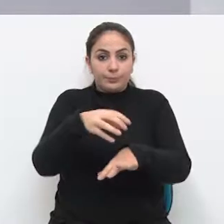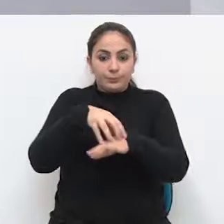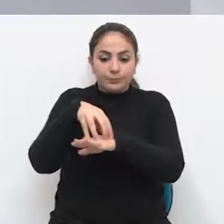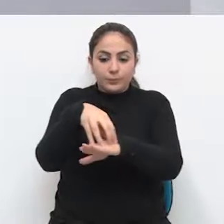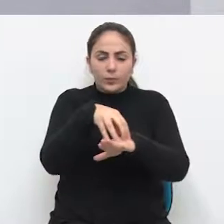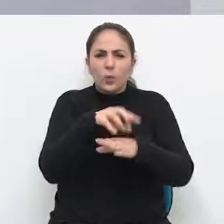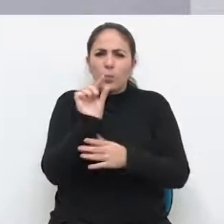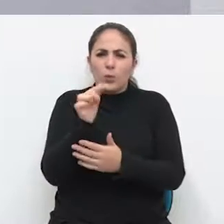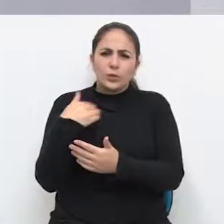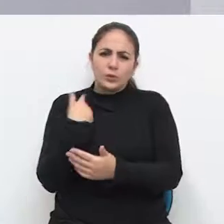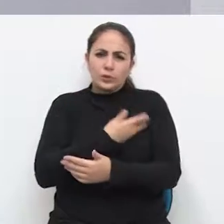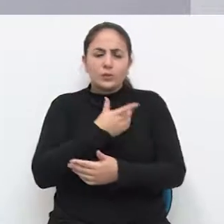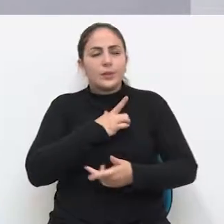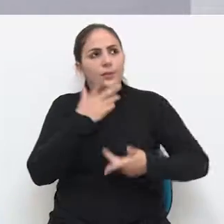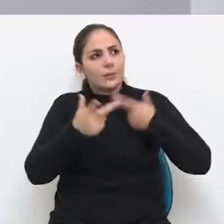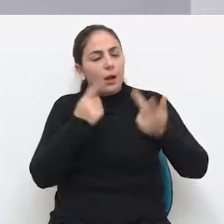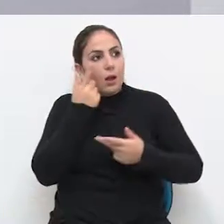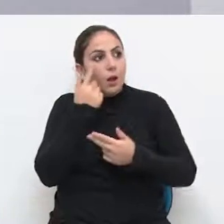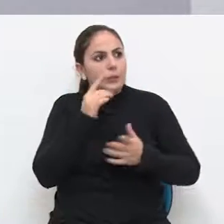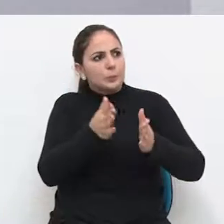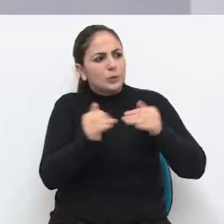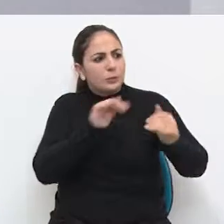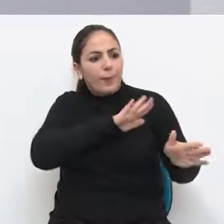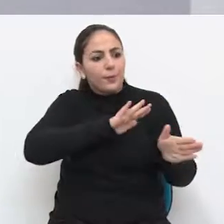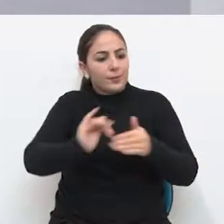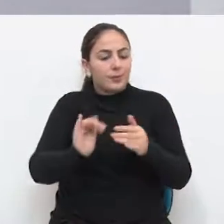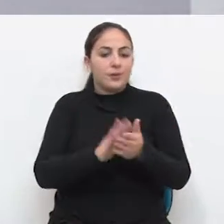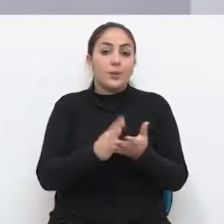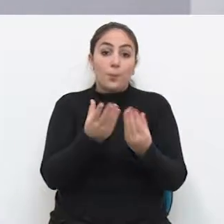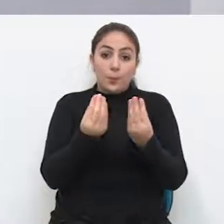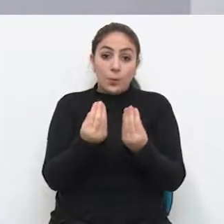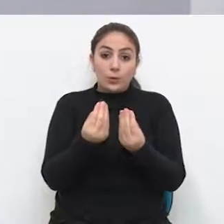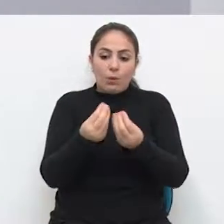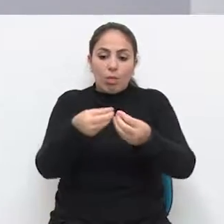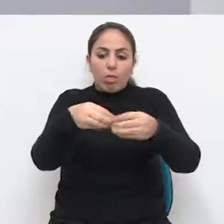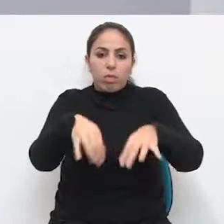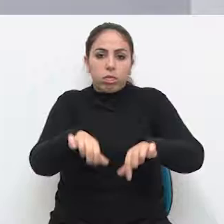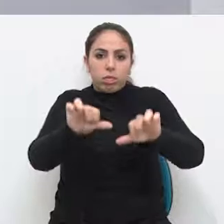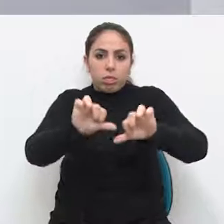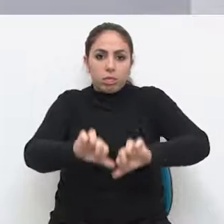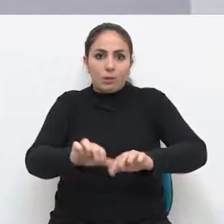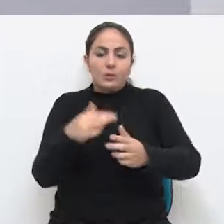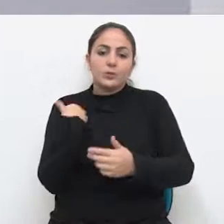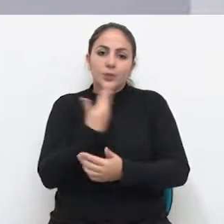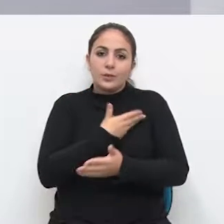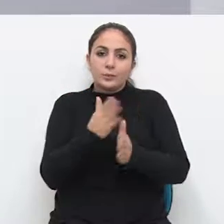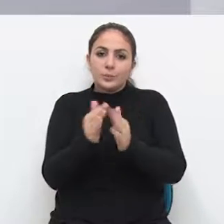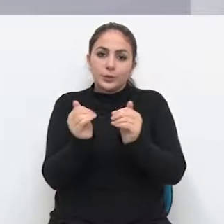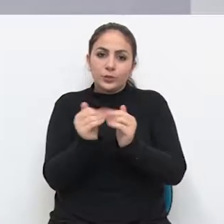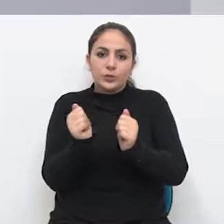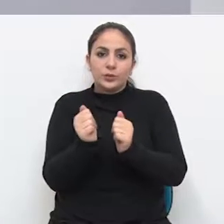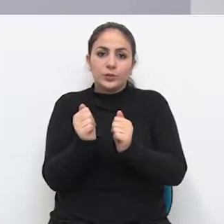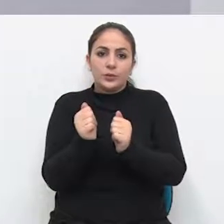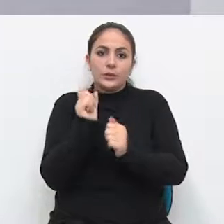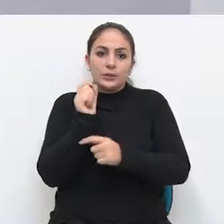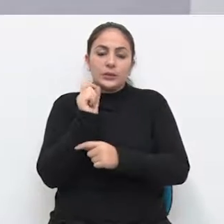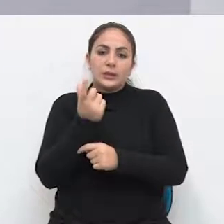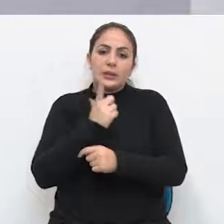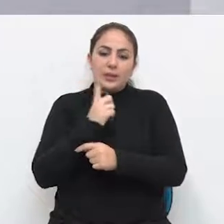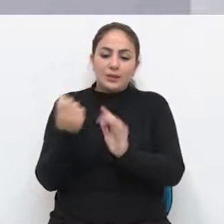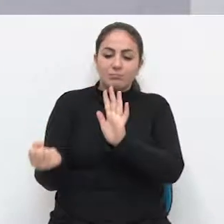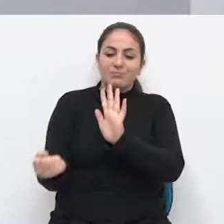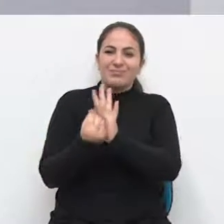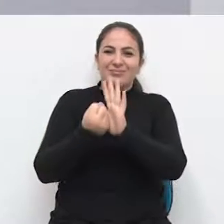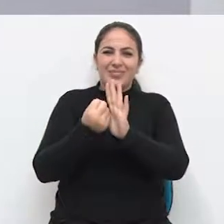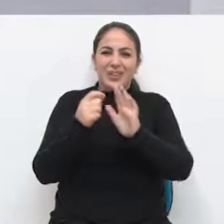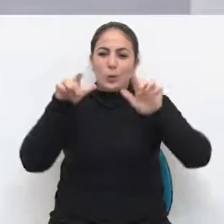gente ouve boatos que estão pedindo a derrubada, e muitos deles deteriorados. Estamos pedindo o tombamento do